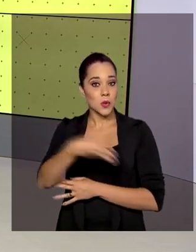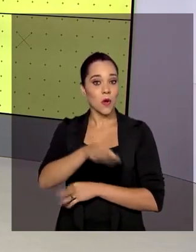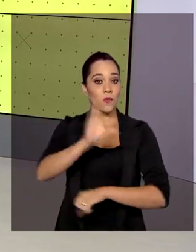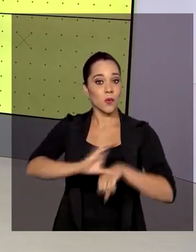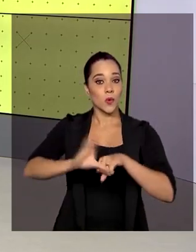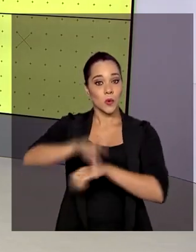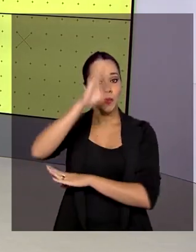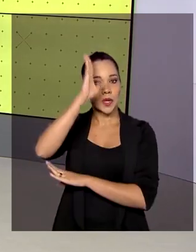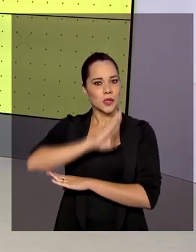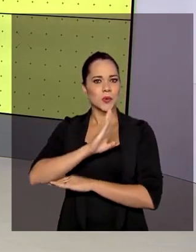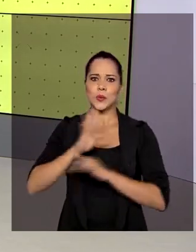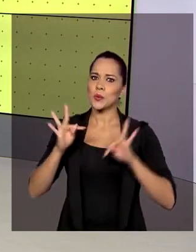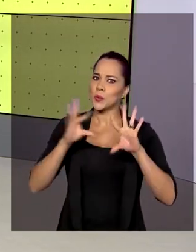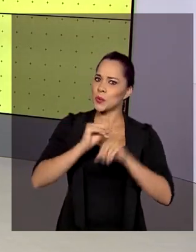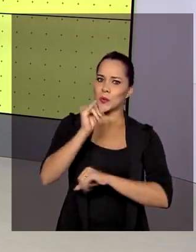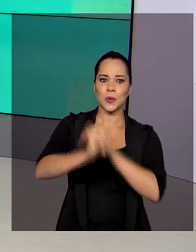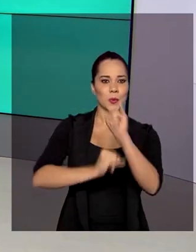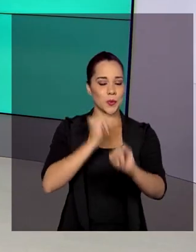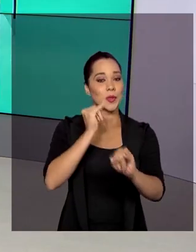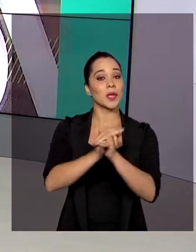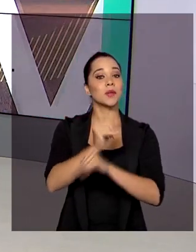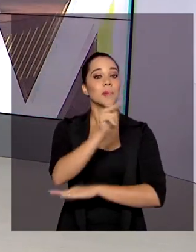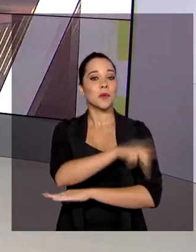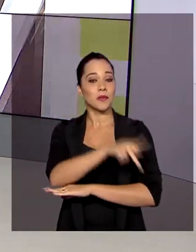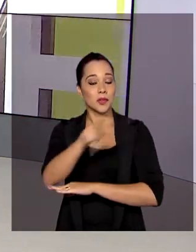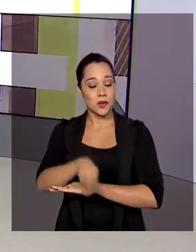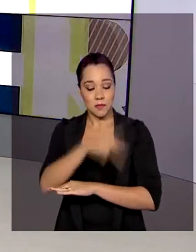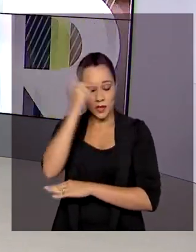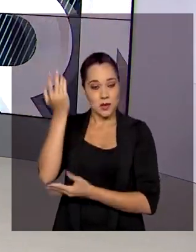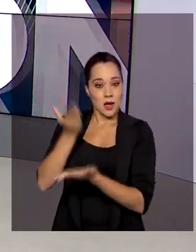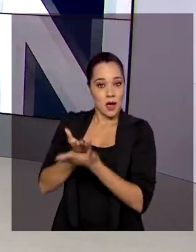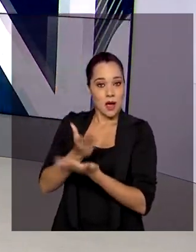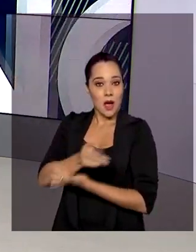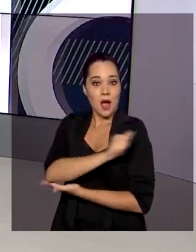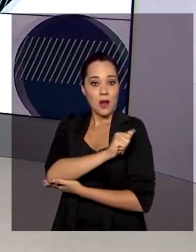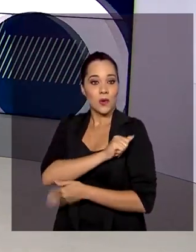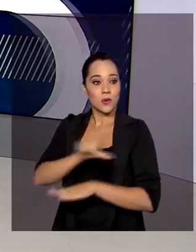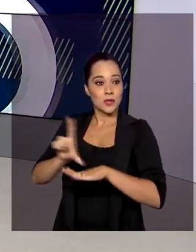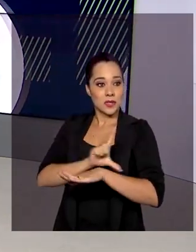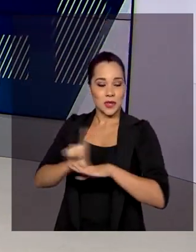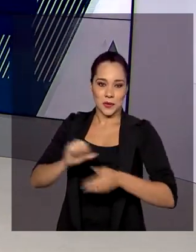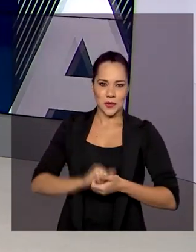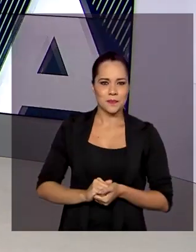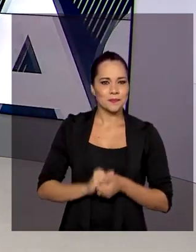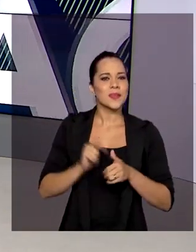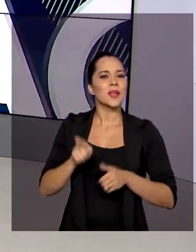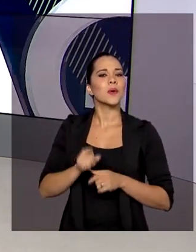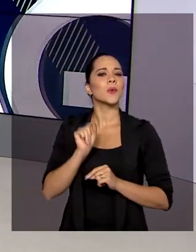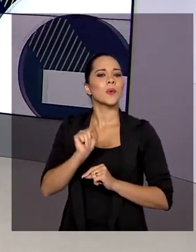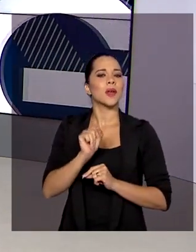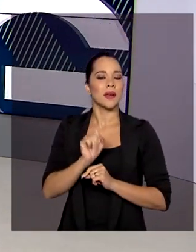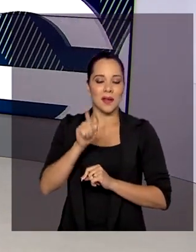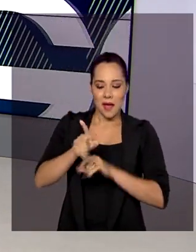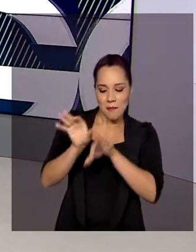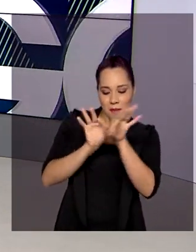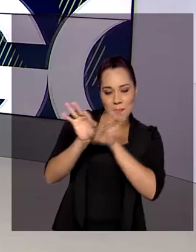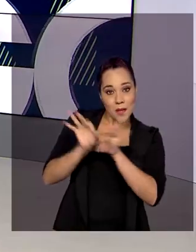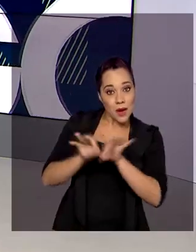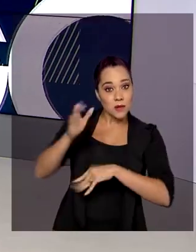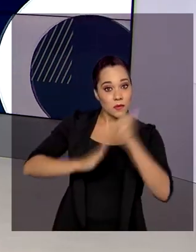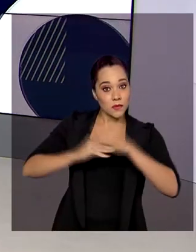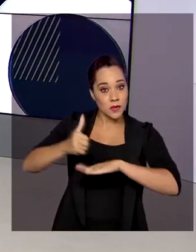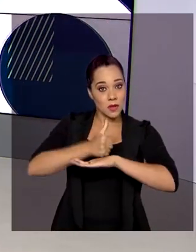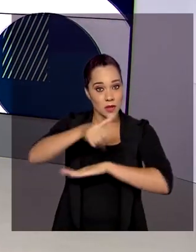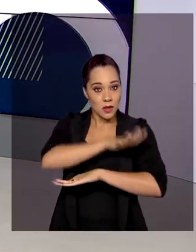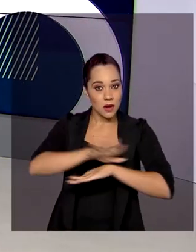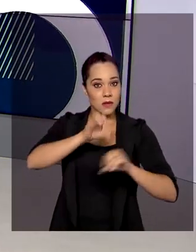gratuitos, totalmente online, para professores e estudantes de licenciatura. A iniciativa pretende preparar os profissionais da